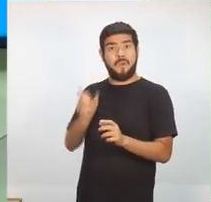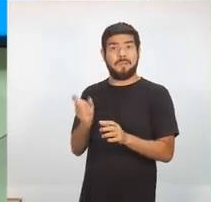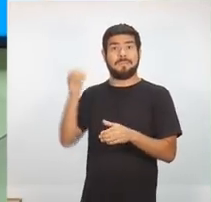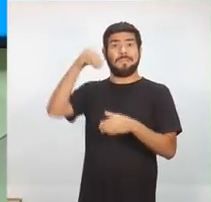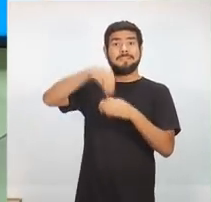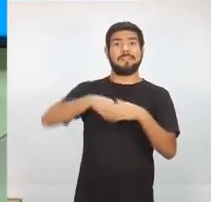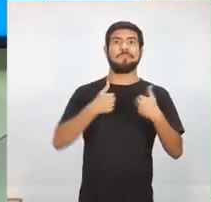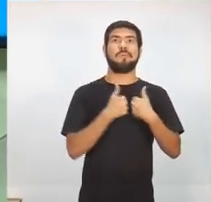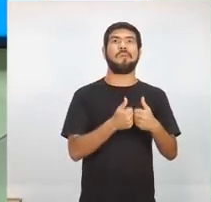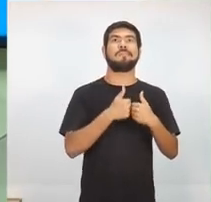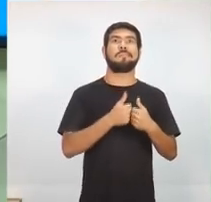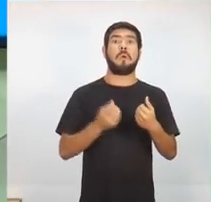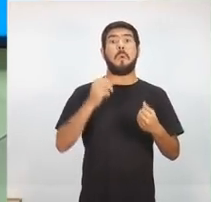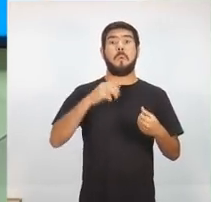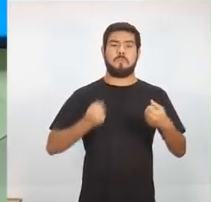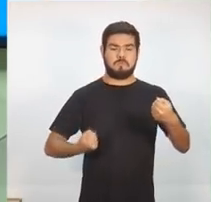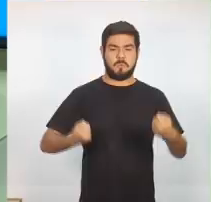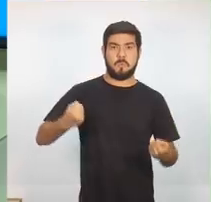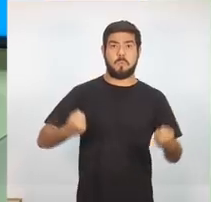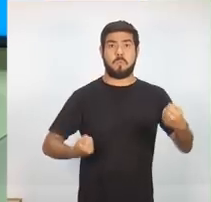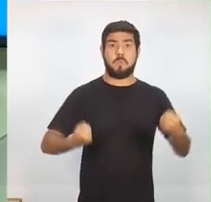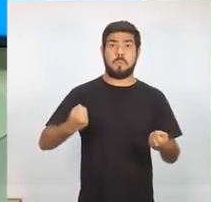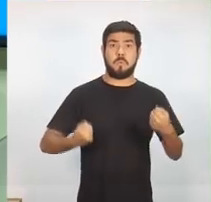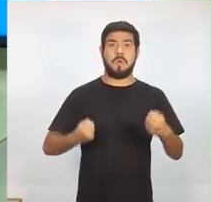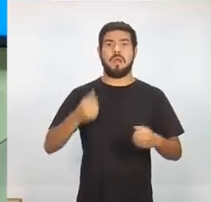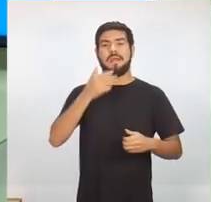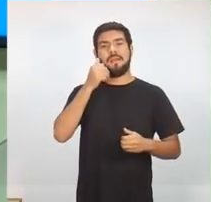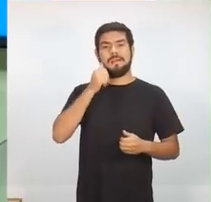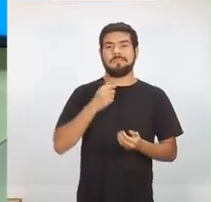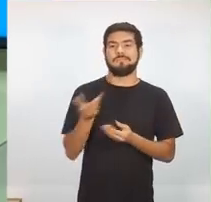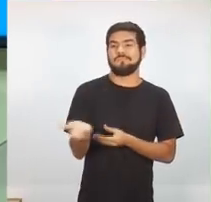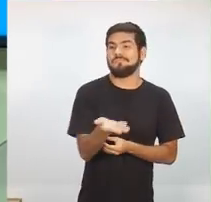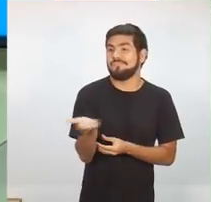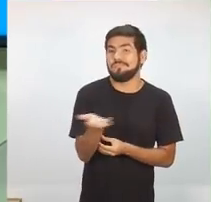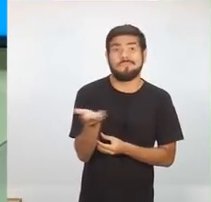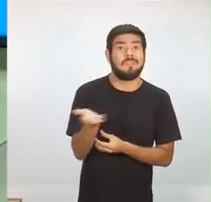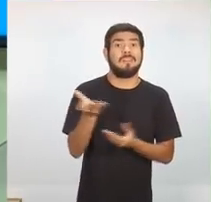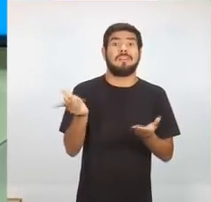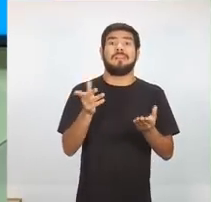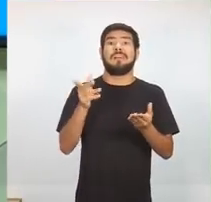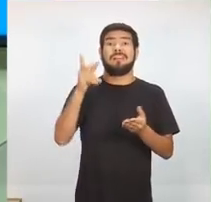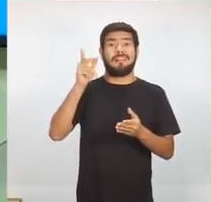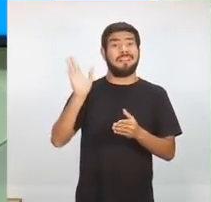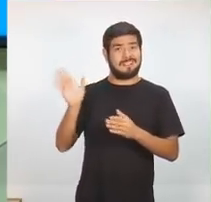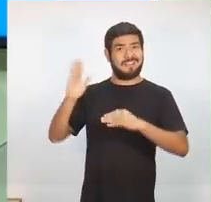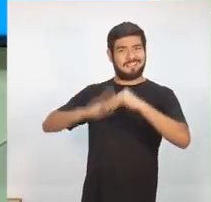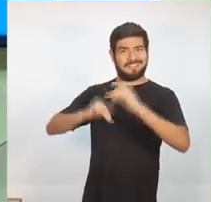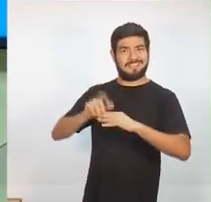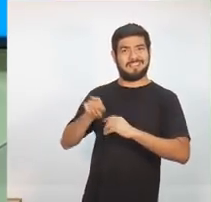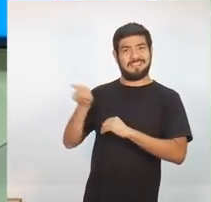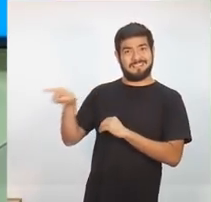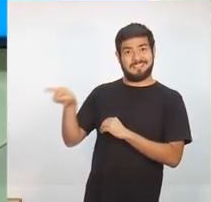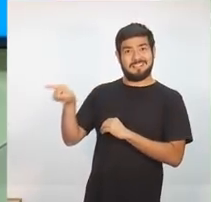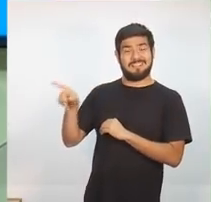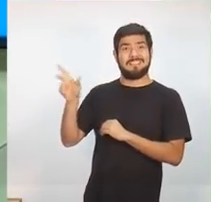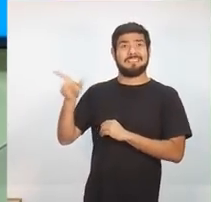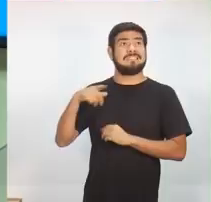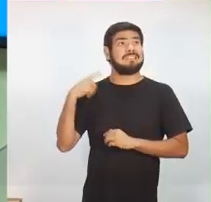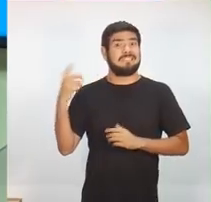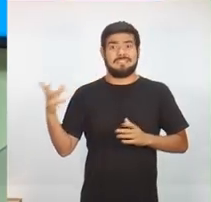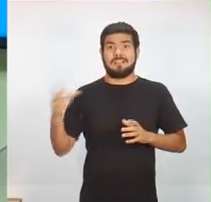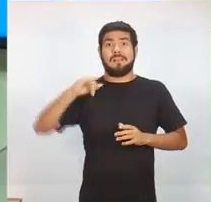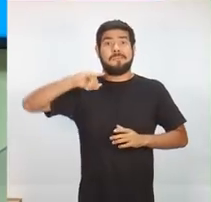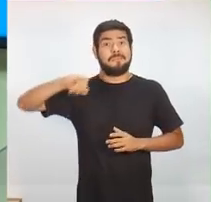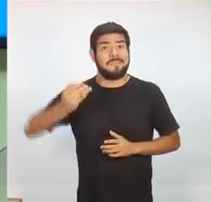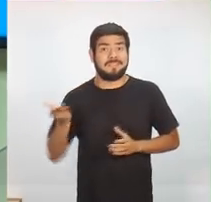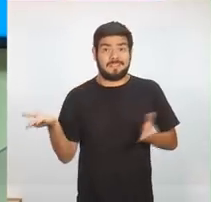ônibus dirigindo os nossos coletivos, os cobradores, as cobradoras. Então é aquele momento em a gente pega aqui esse espaço